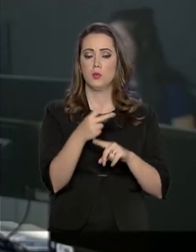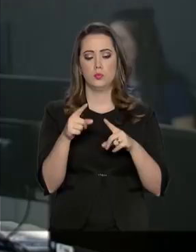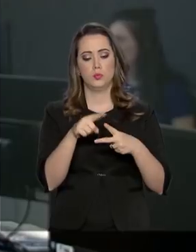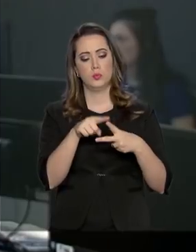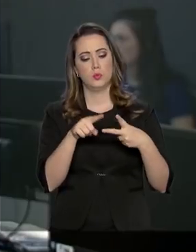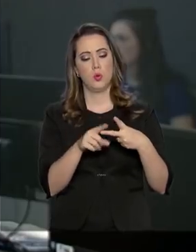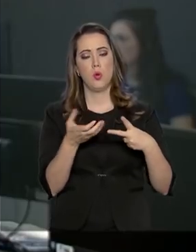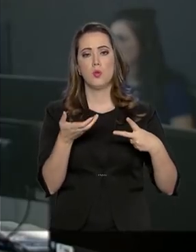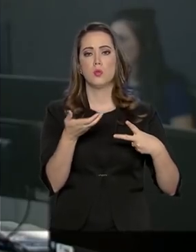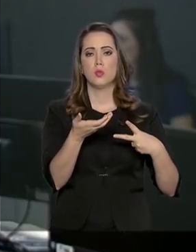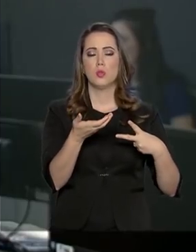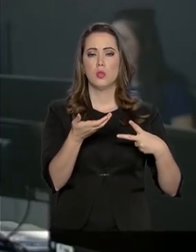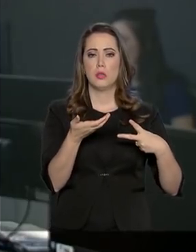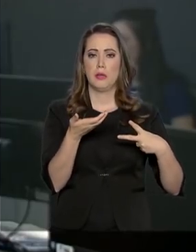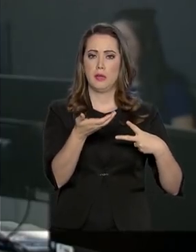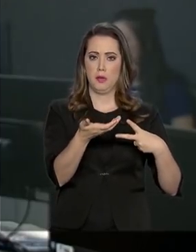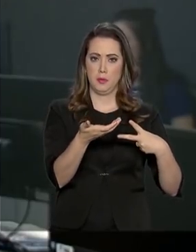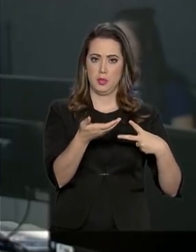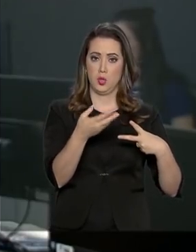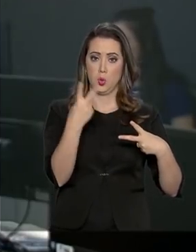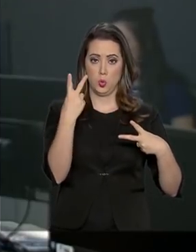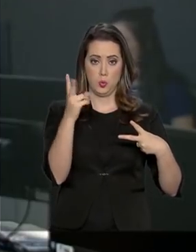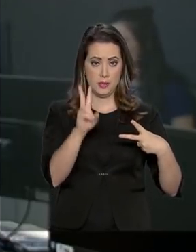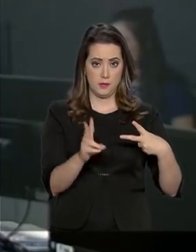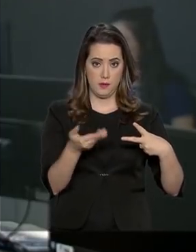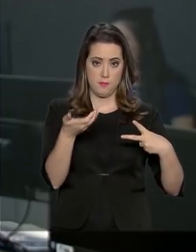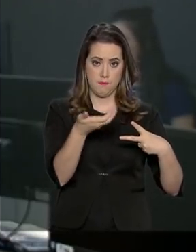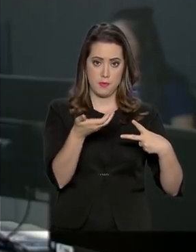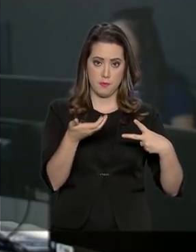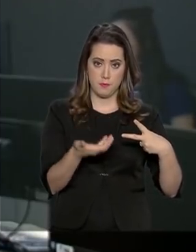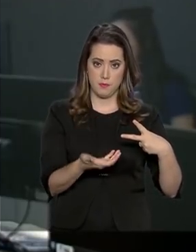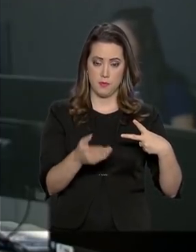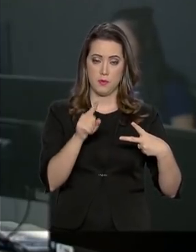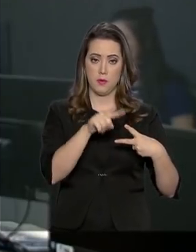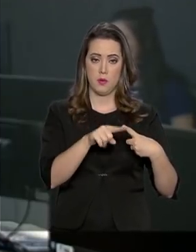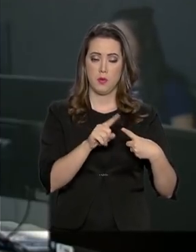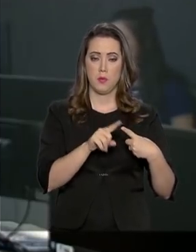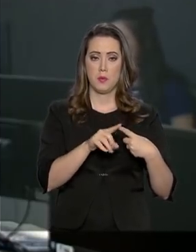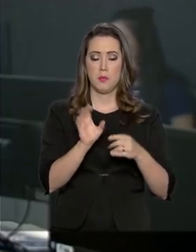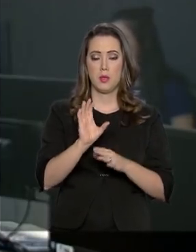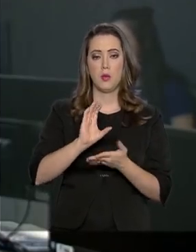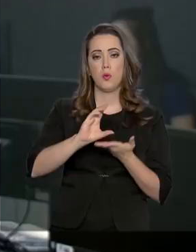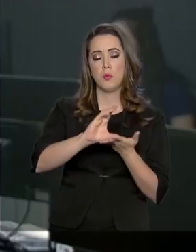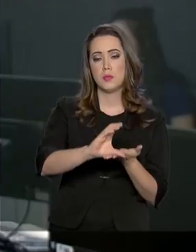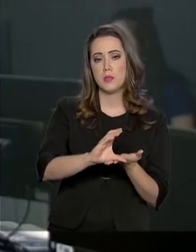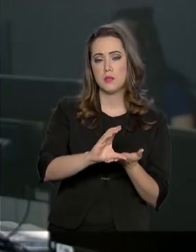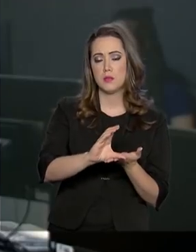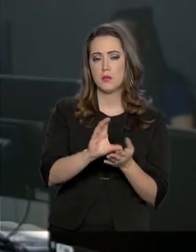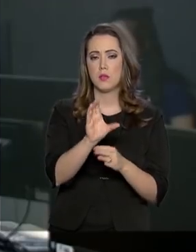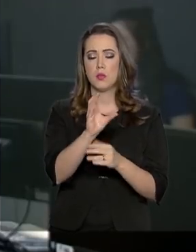comissões na Câmara dos Deputados. Primeiro, pela Comissão de Constituição e Justiça.